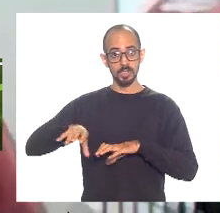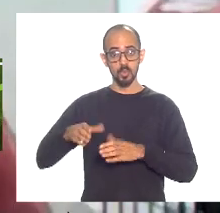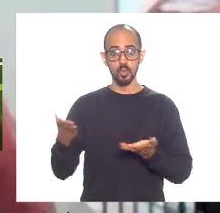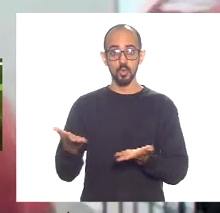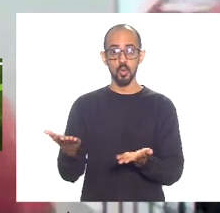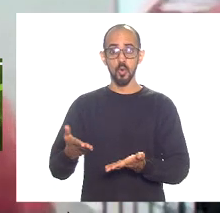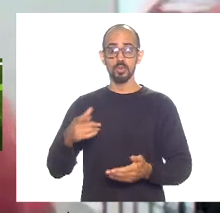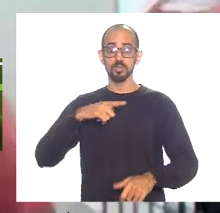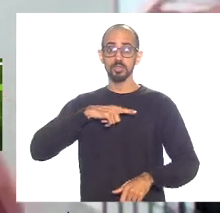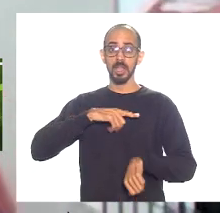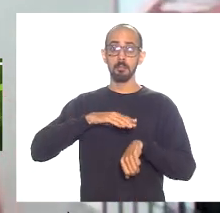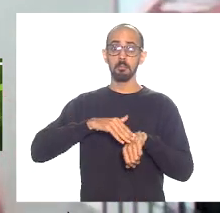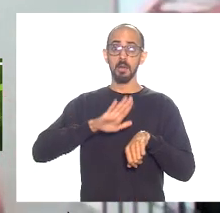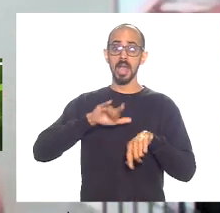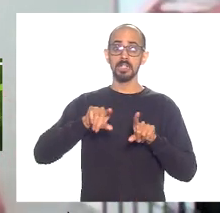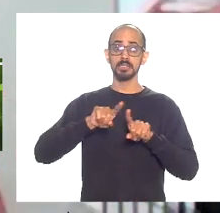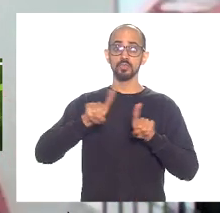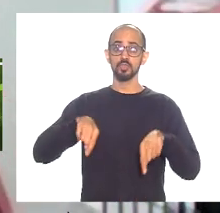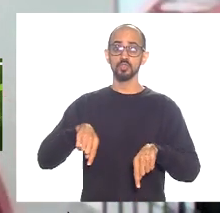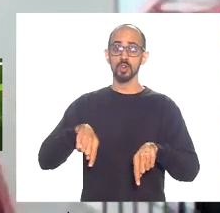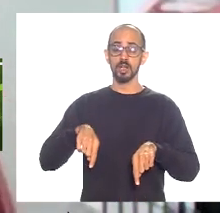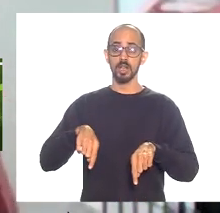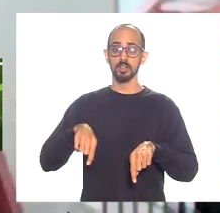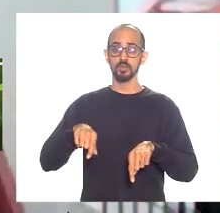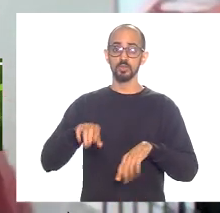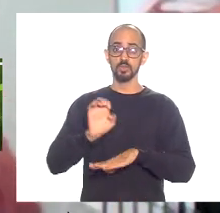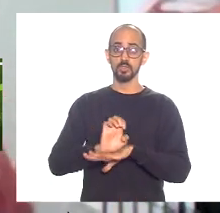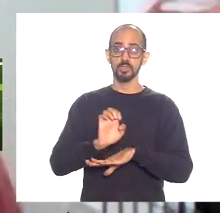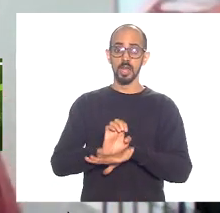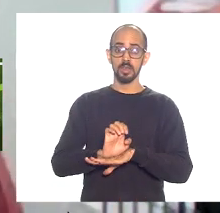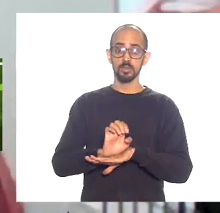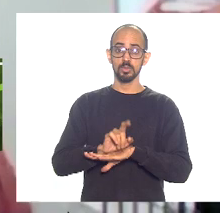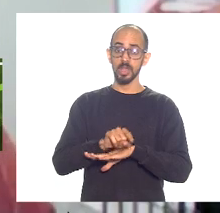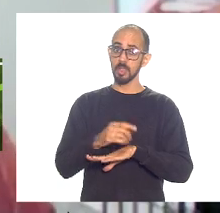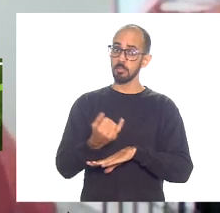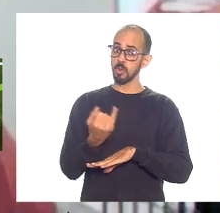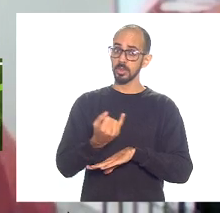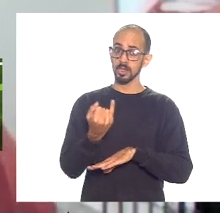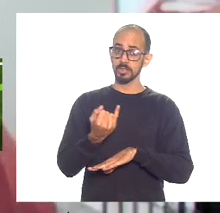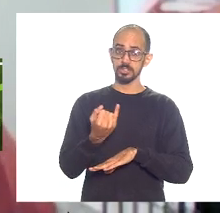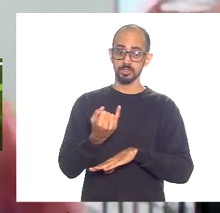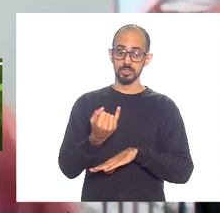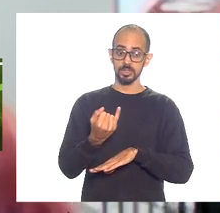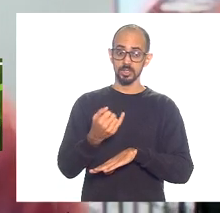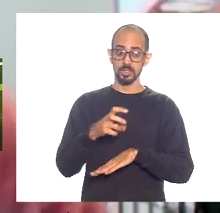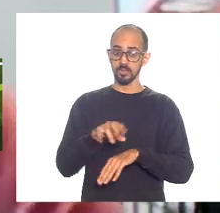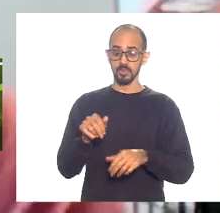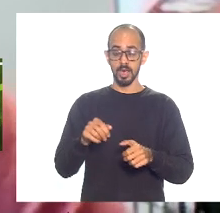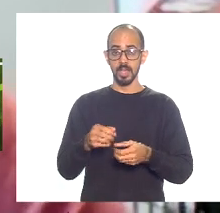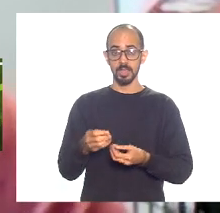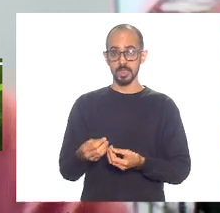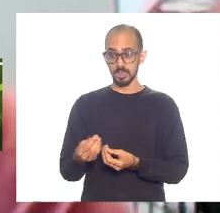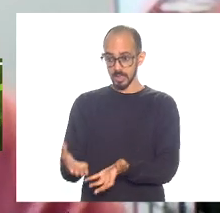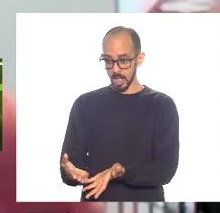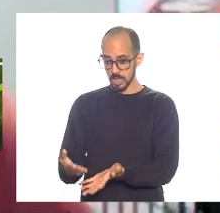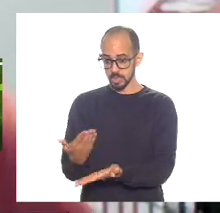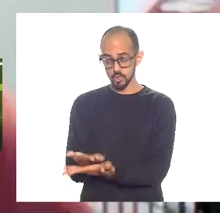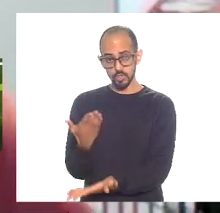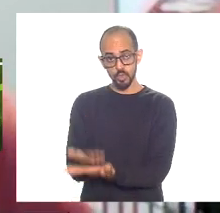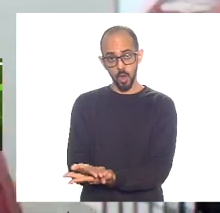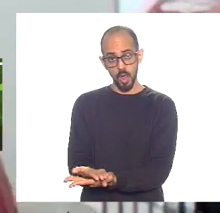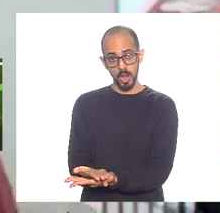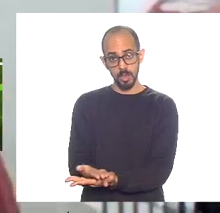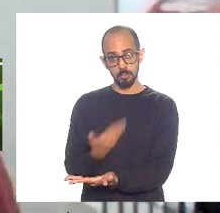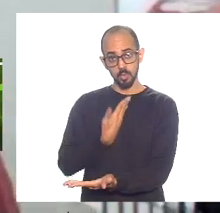tem mais servidores no estado e que é fundamental leva escola pública para as crianças adolescentes e para o